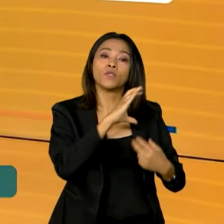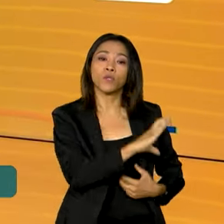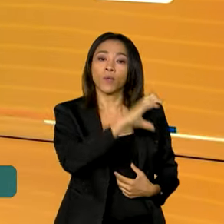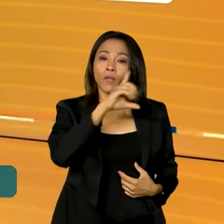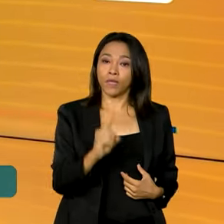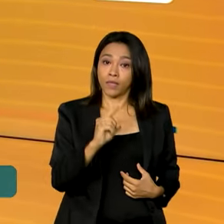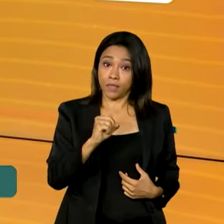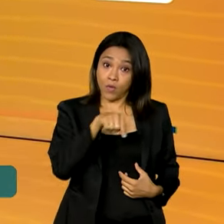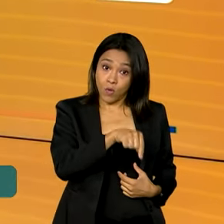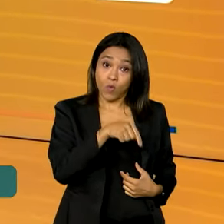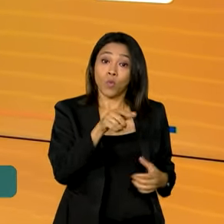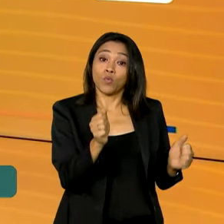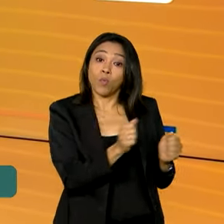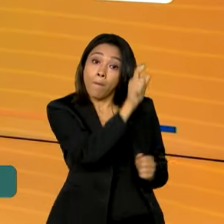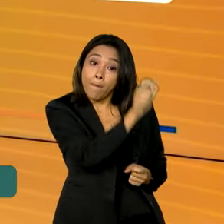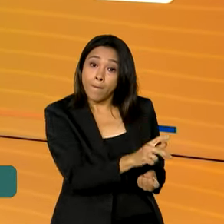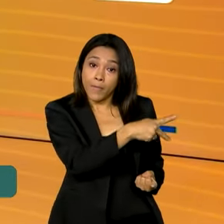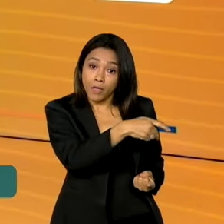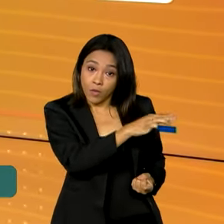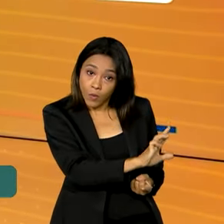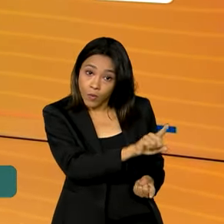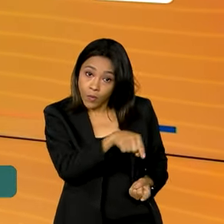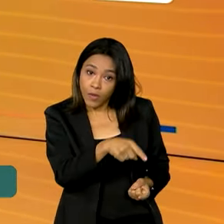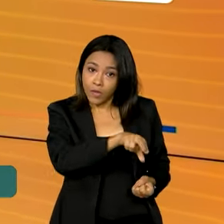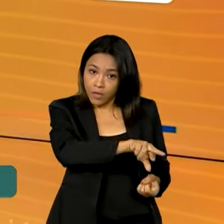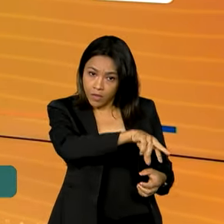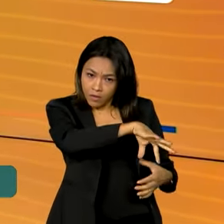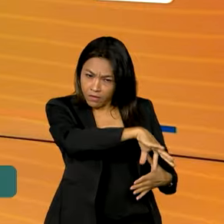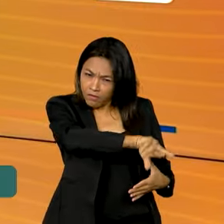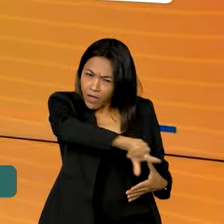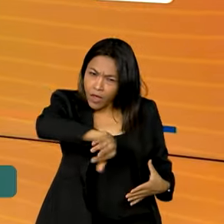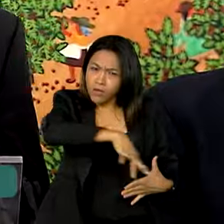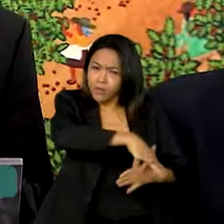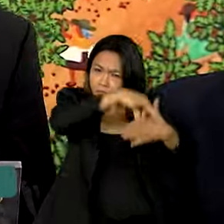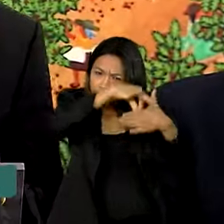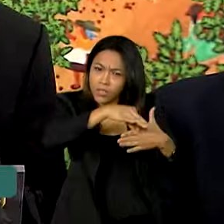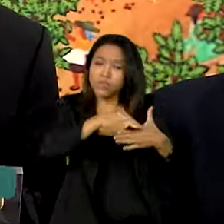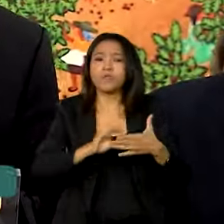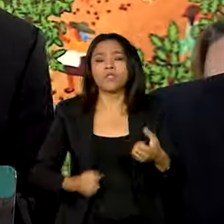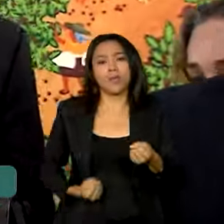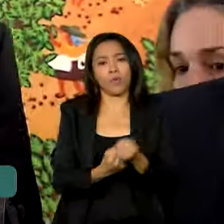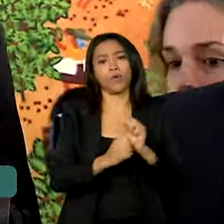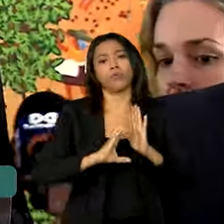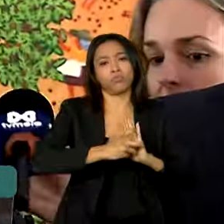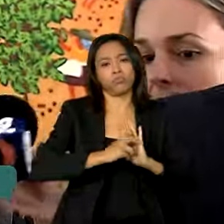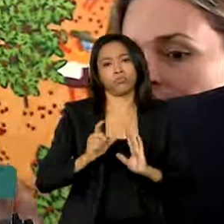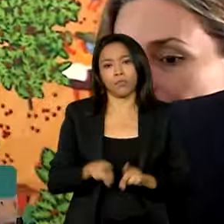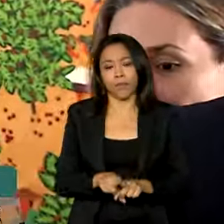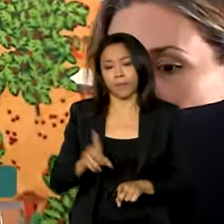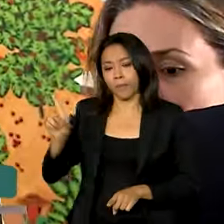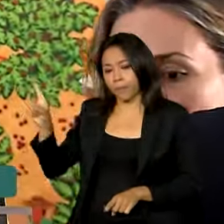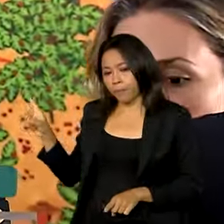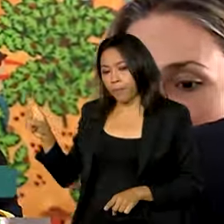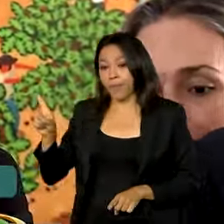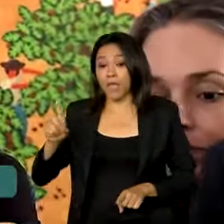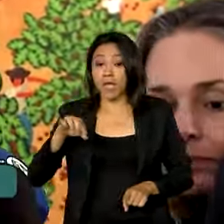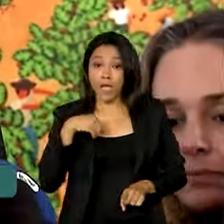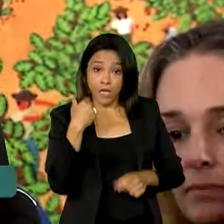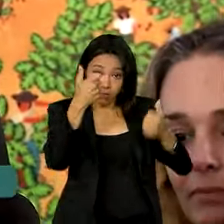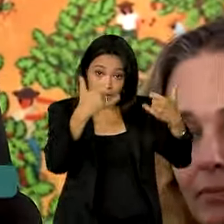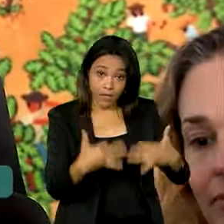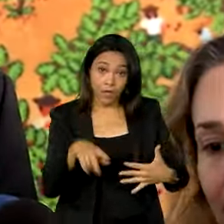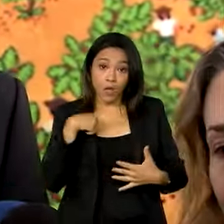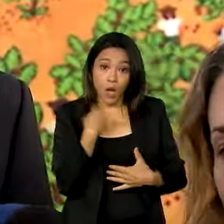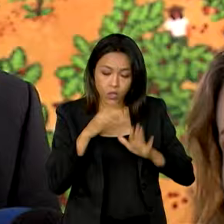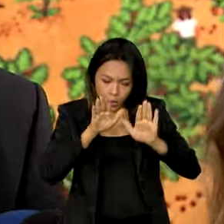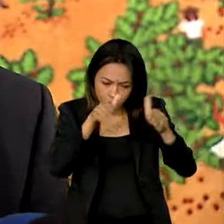Lula, ministros e líderes da base aliada nessa segunda. Nos concentramos primeiro no debate do Congresso